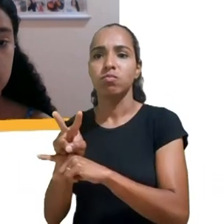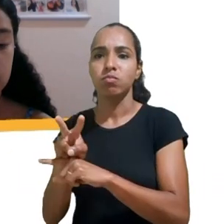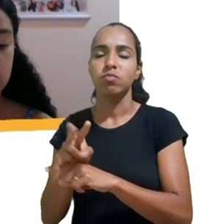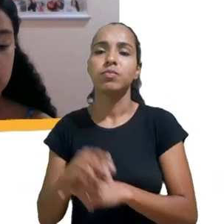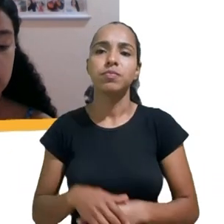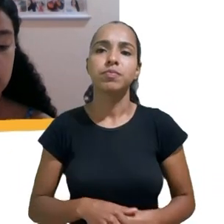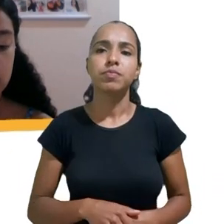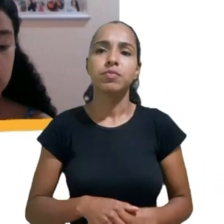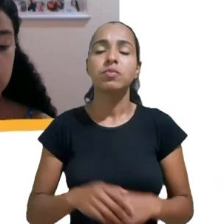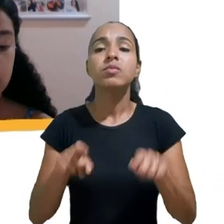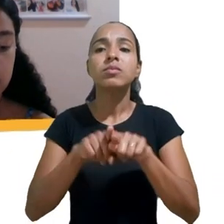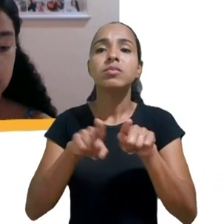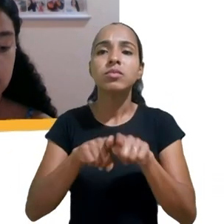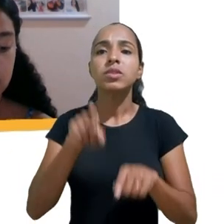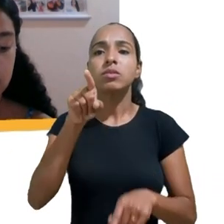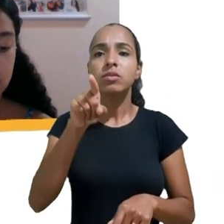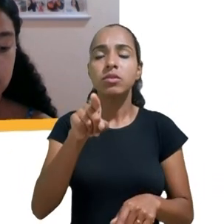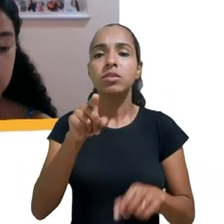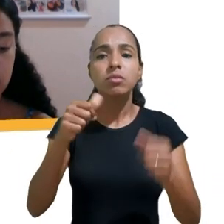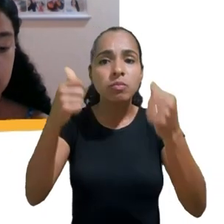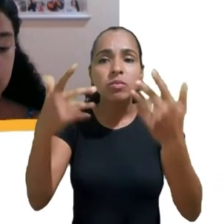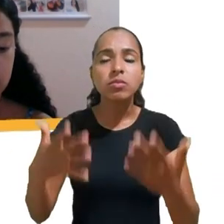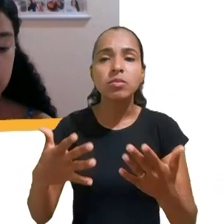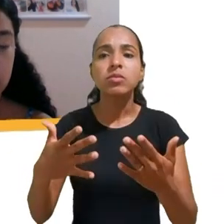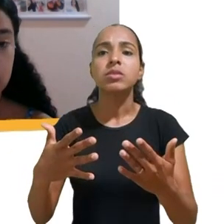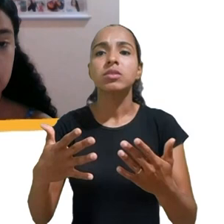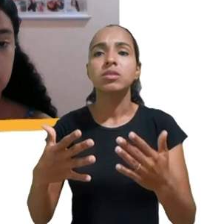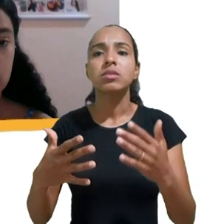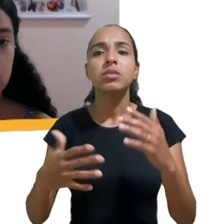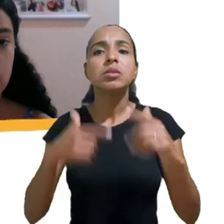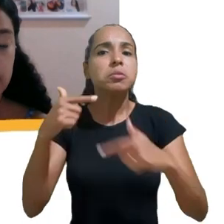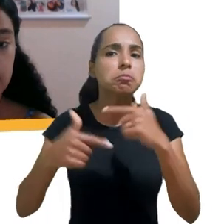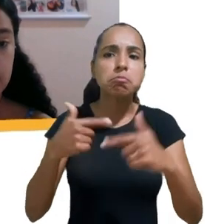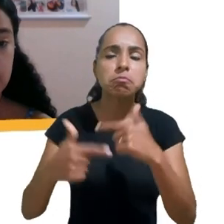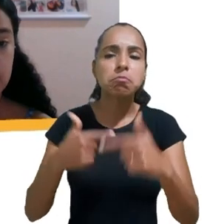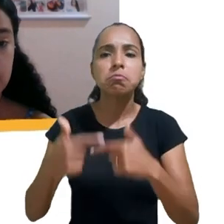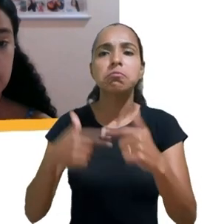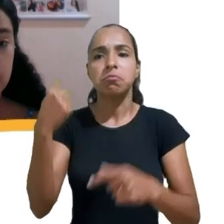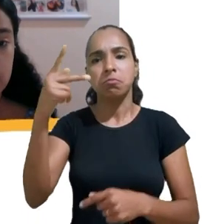desse tratamento, dessa coleta e tratamento massivo, especialmente em relação à publicidade.